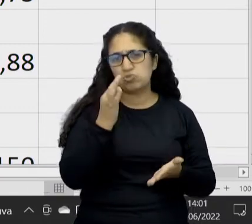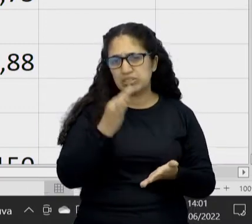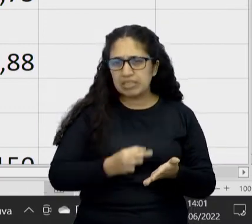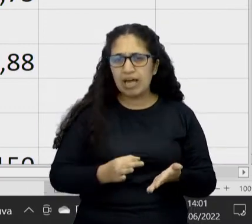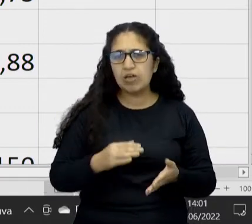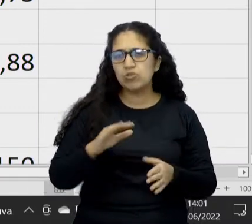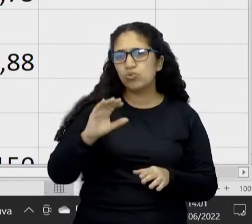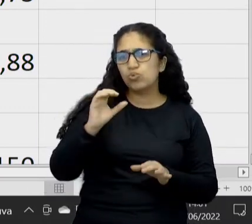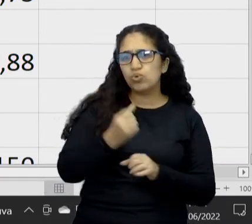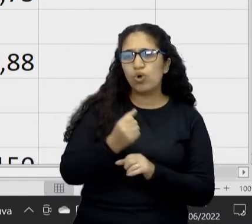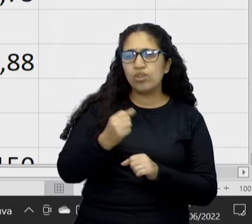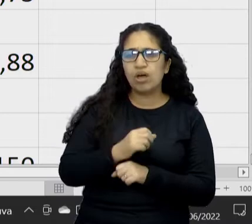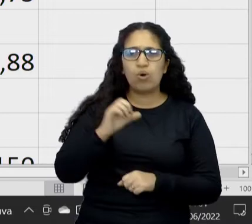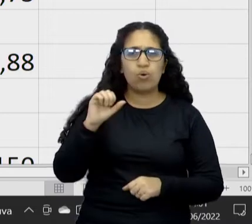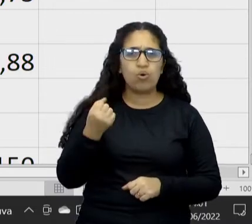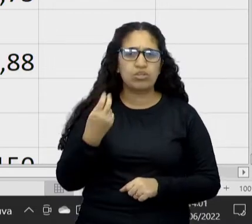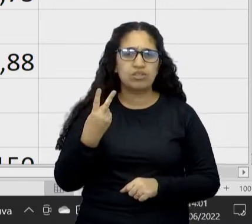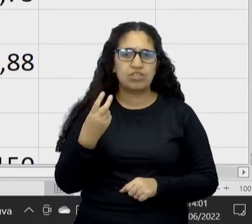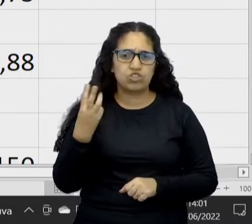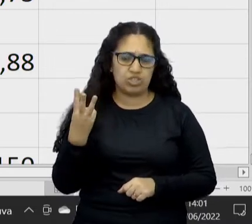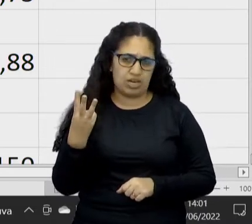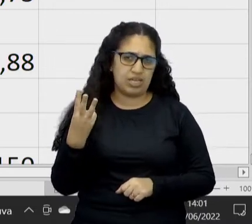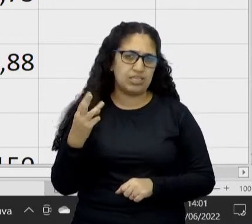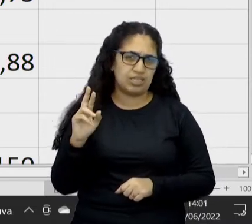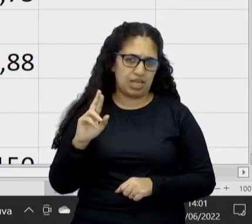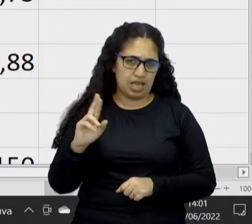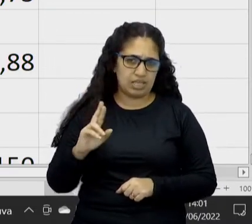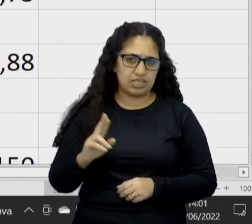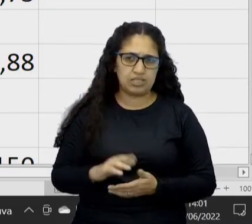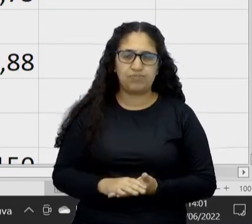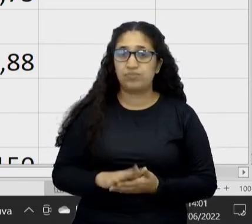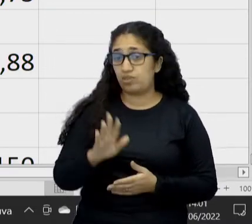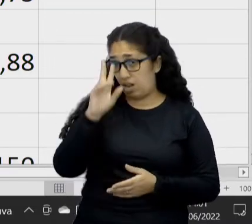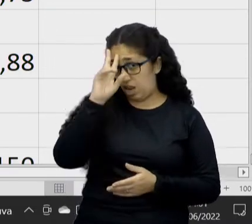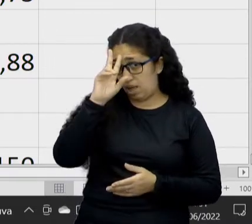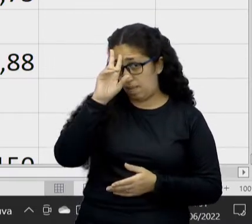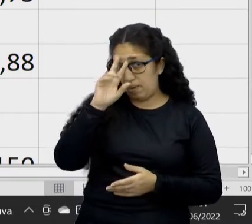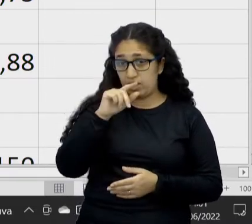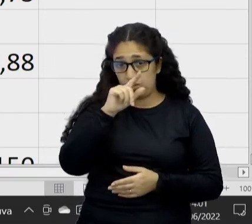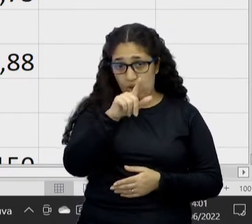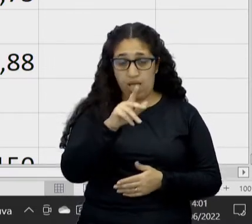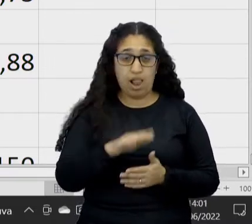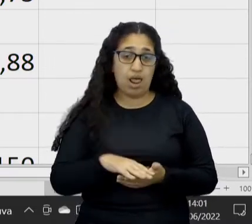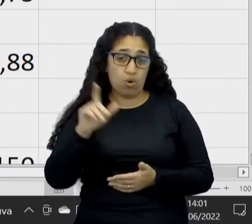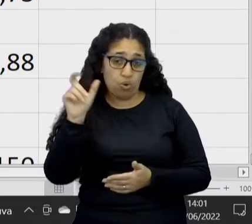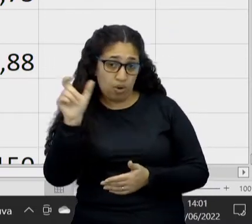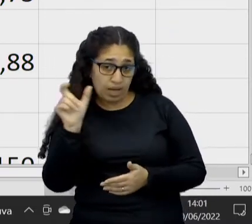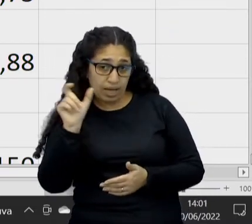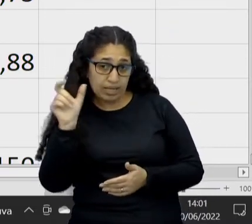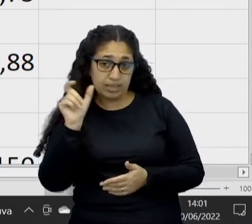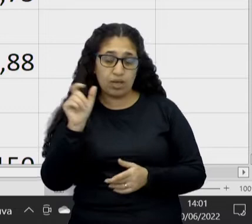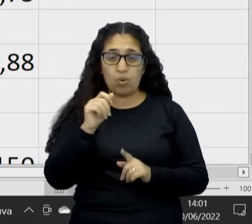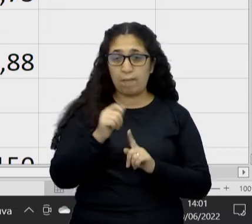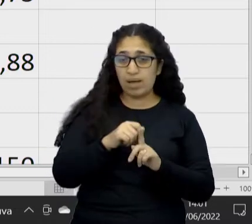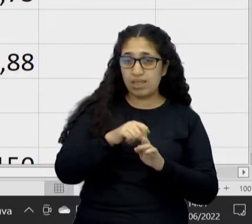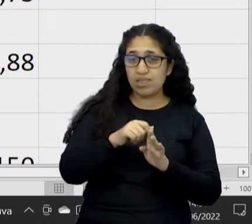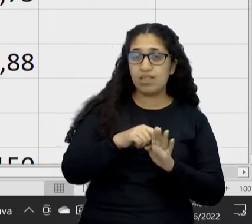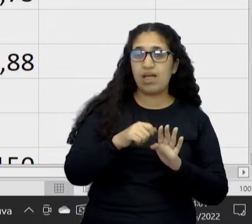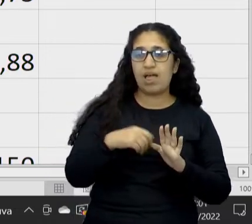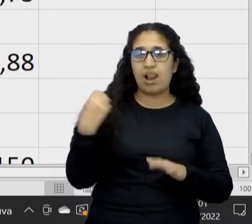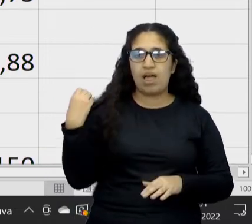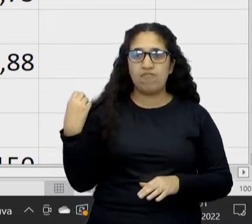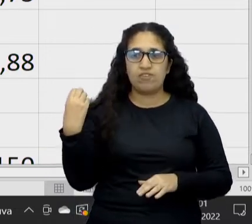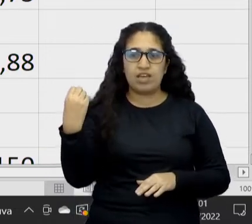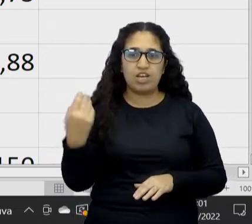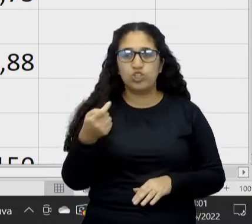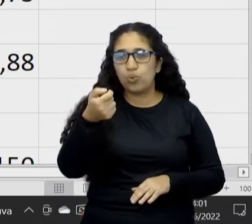que dava aí em torno de R$823. Lembrando que ela tinha o cartão de crédito, que era a parcela da viagem, de